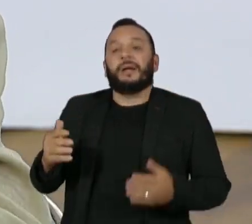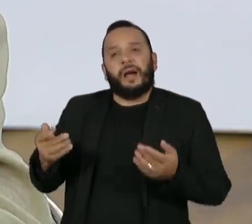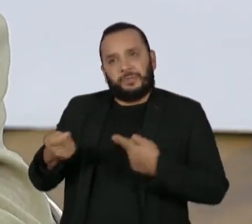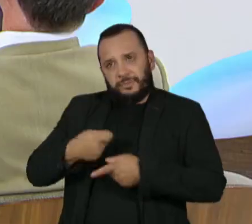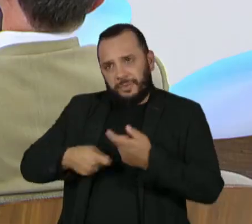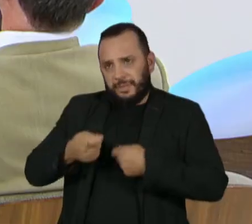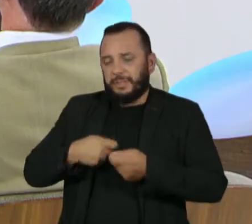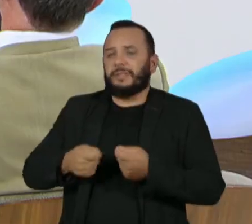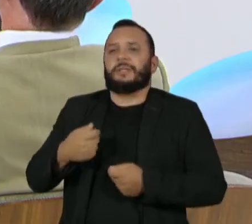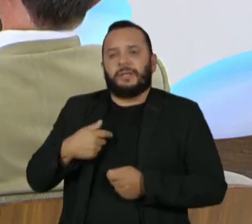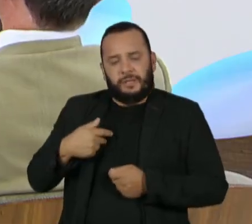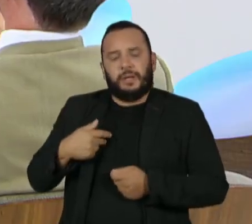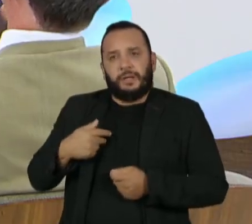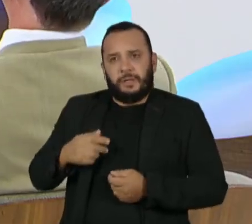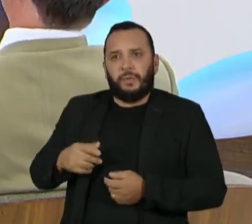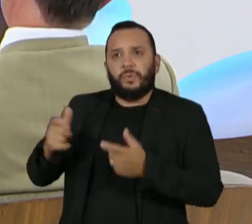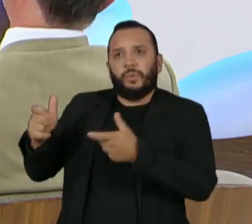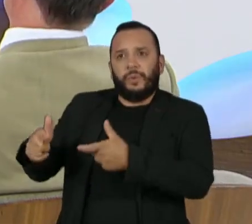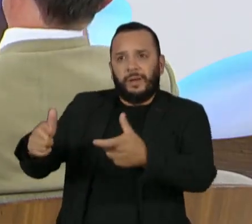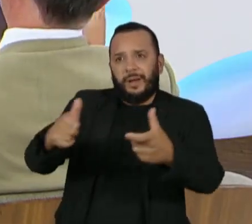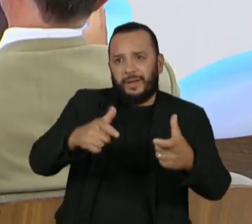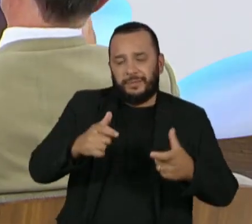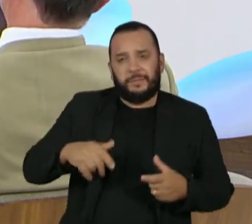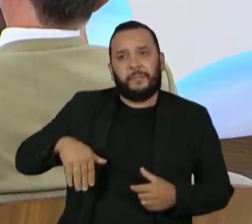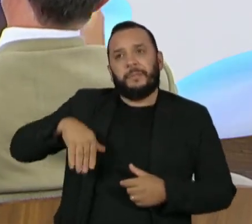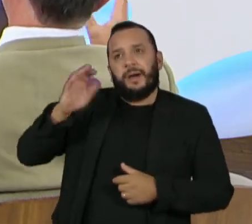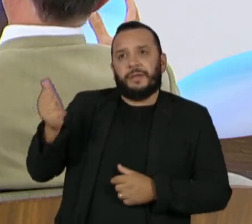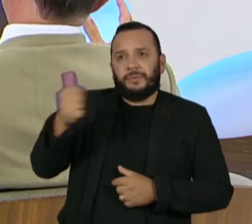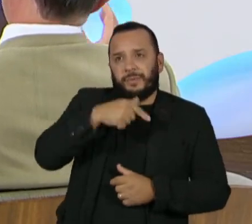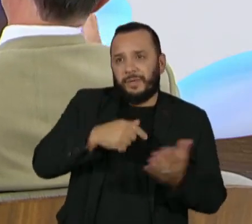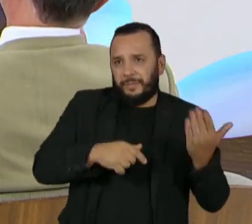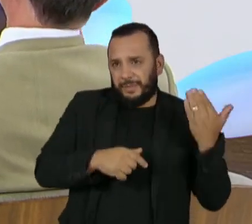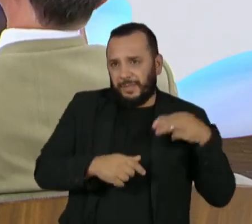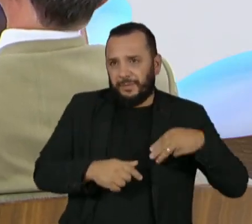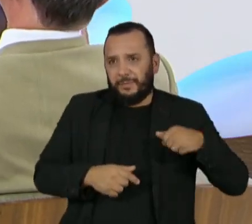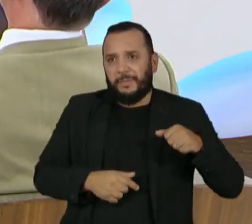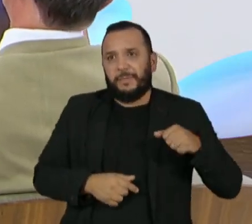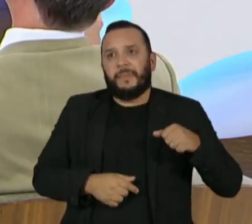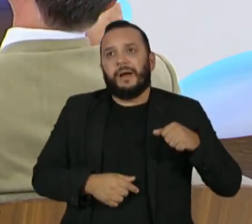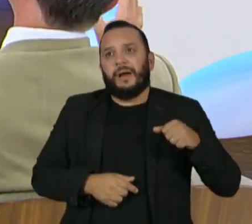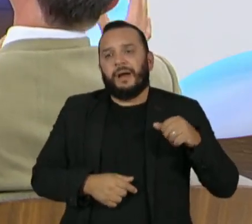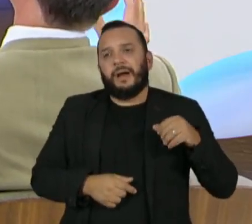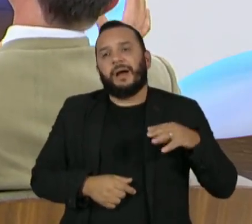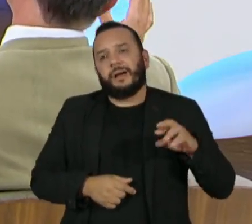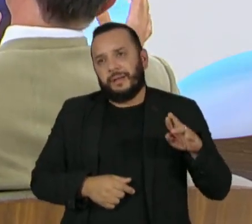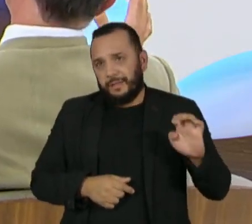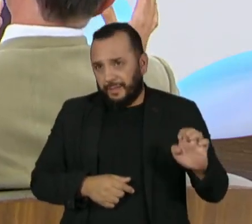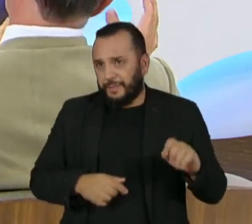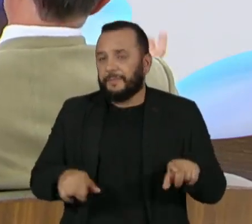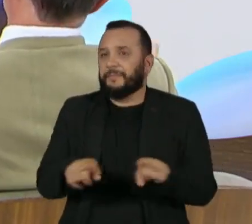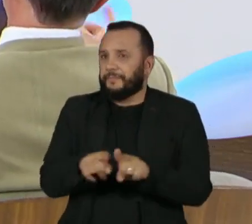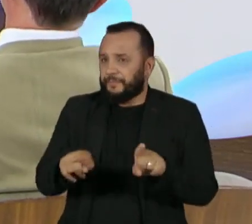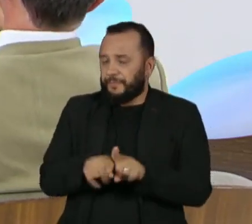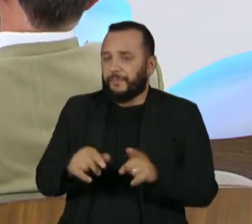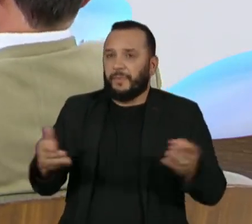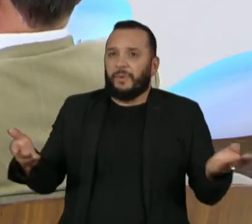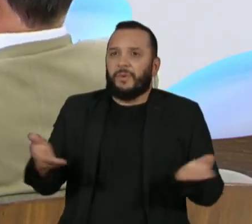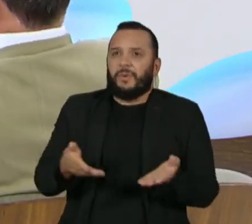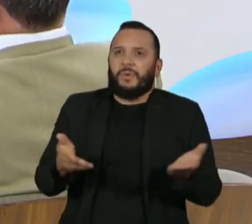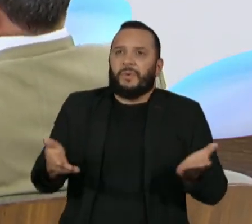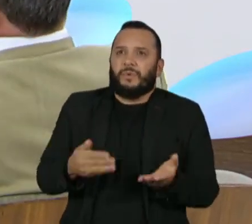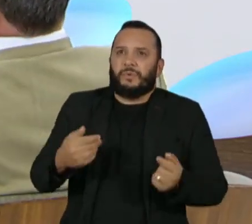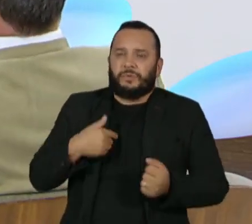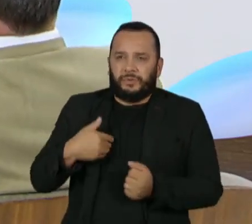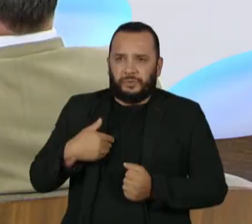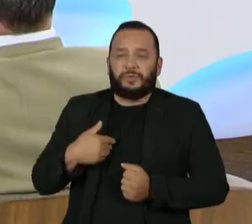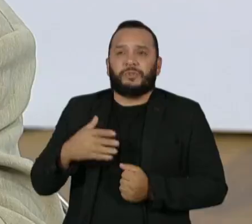época do Macri, uma eventual coalizão não peronista teria muito mais força no Congresso hoje do